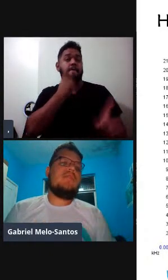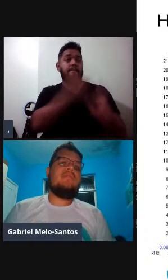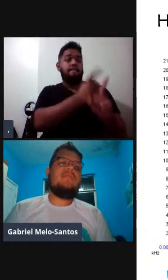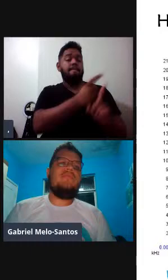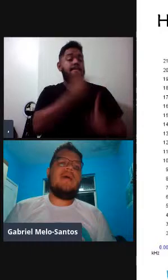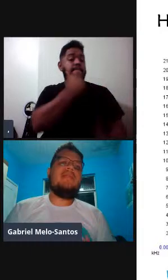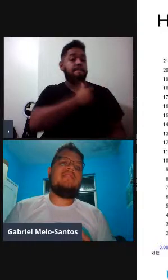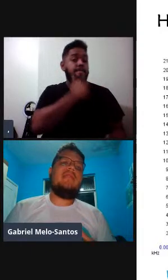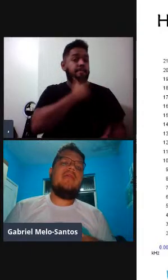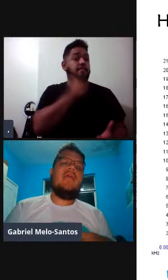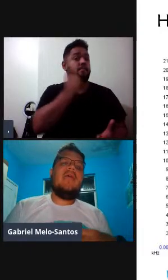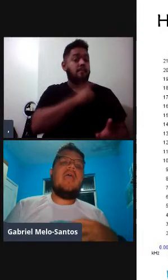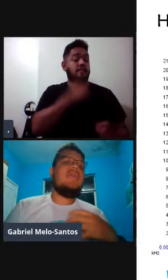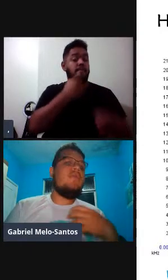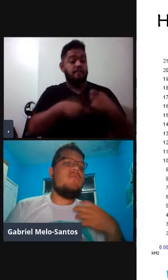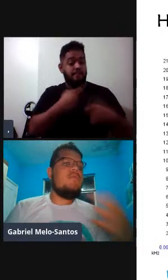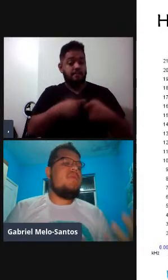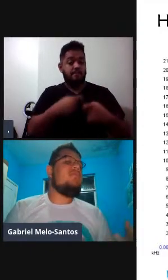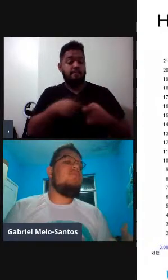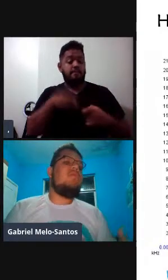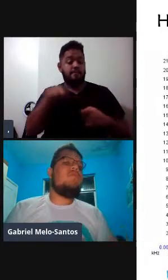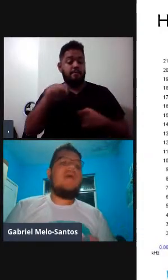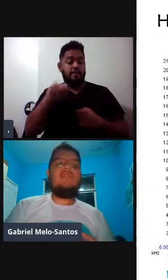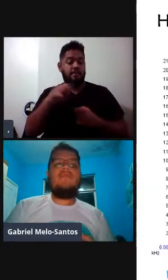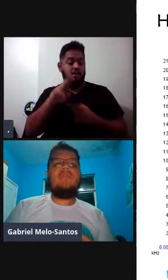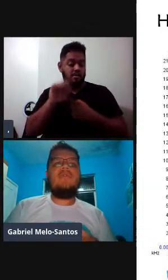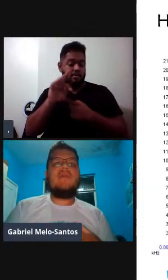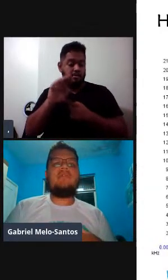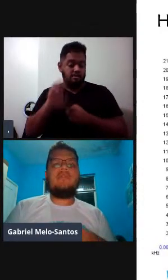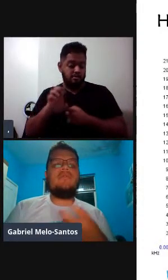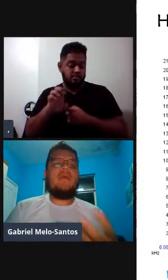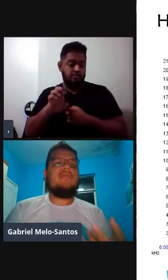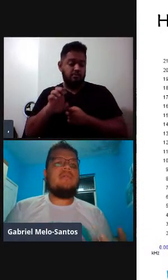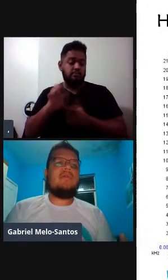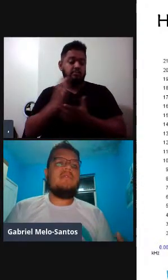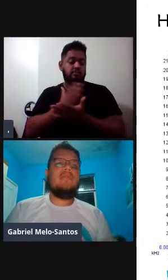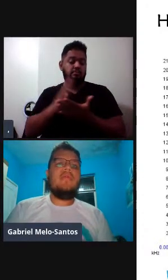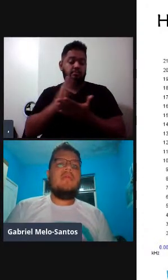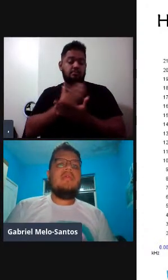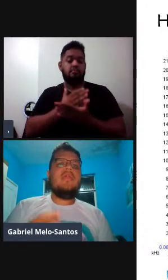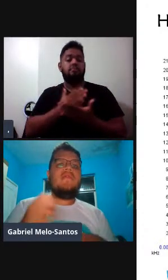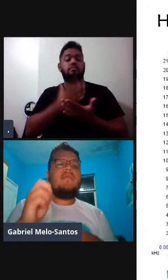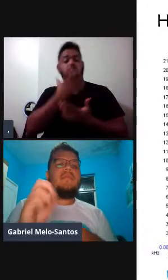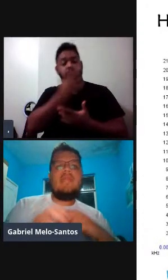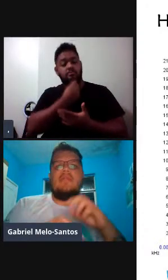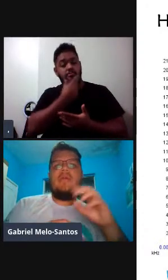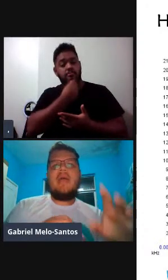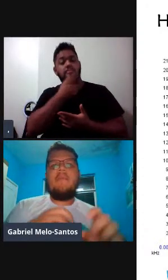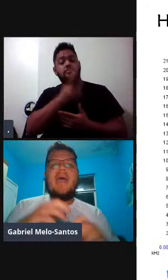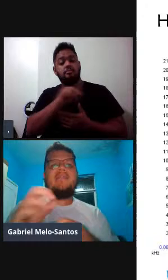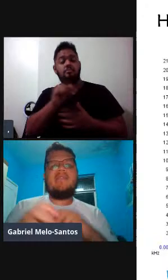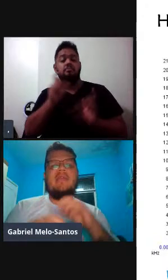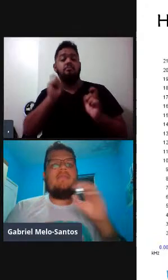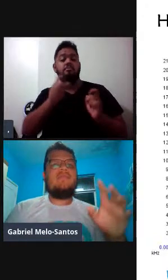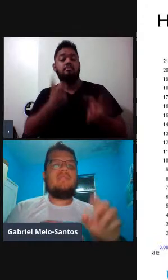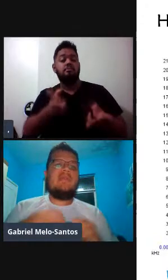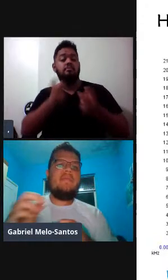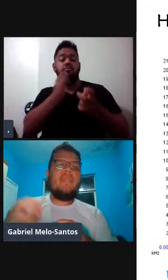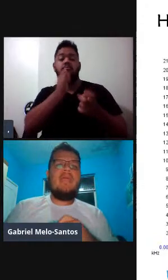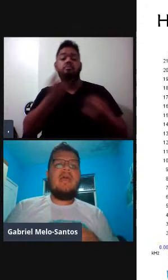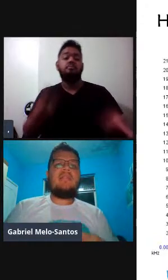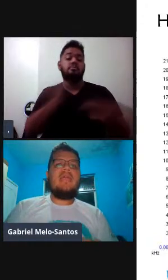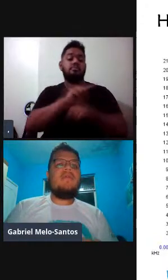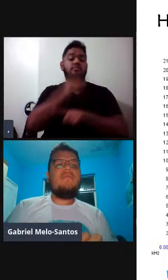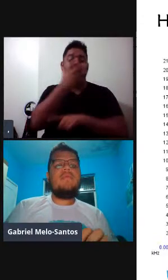revolução cultural das jubates, né, é que em algum momento algum macho vai inovar, só os machos cantam, ele vai começar a trocar partes da